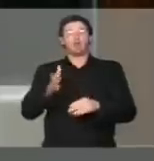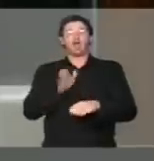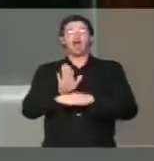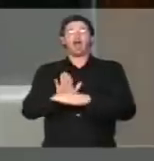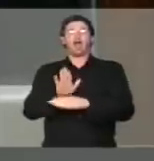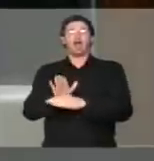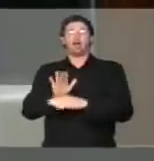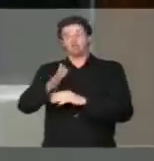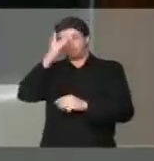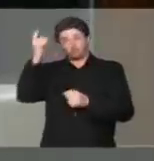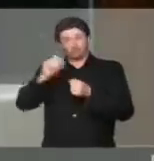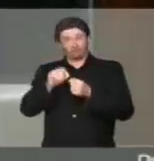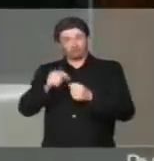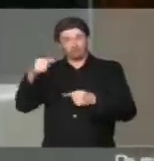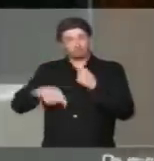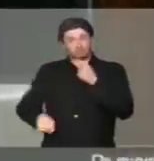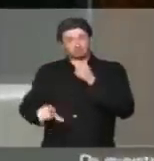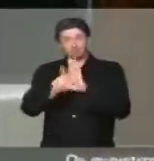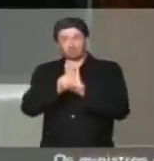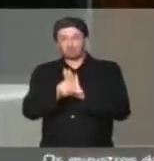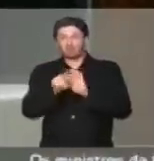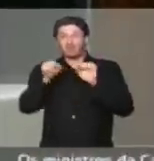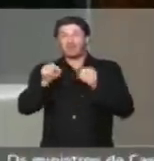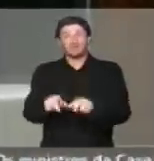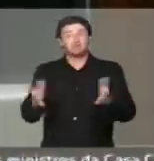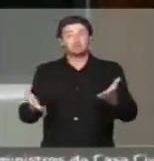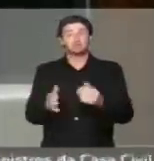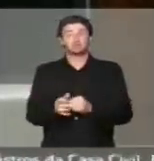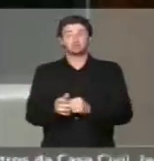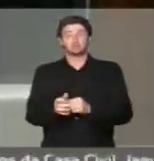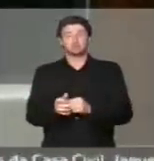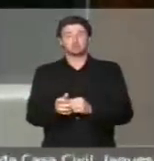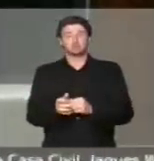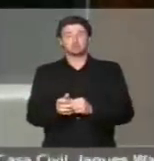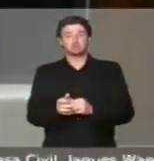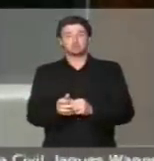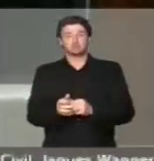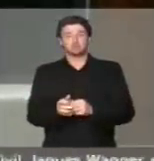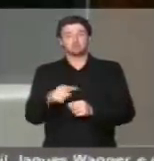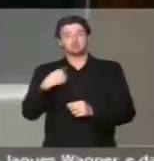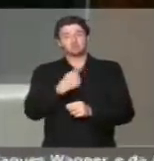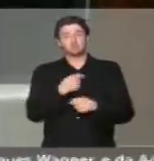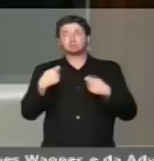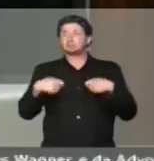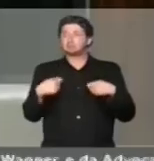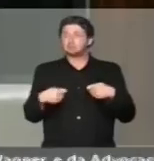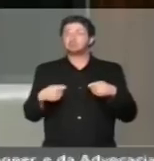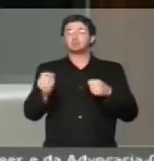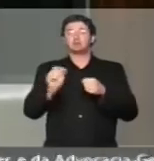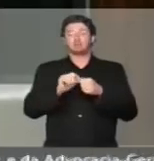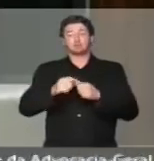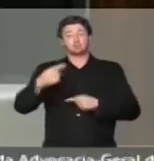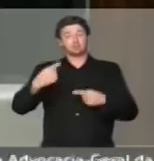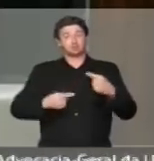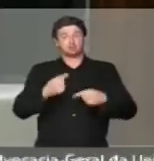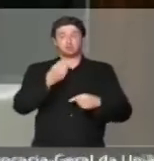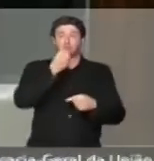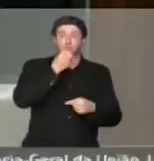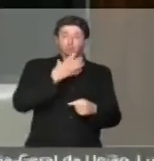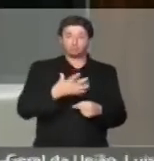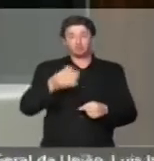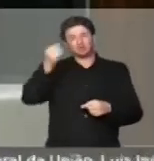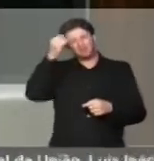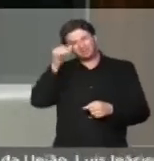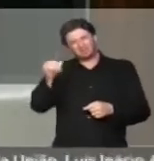graves ilícitos. É disso que se trata. Eu espero que a gente possa fazer um bom debate e